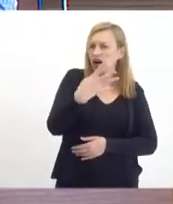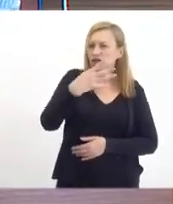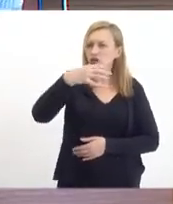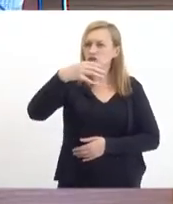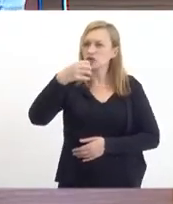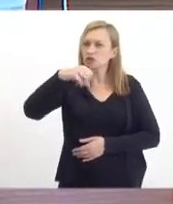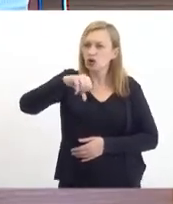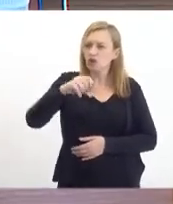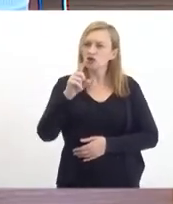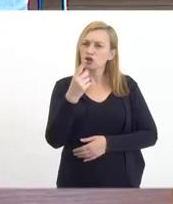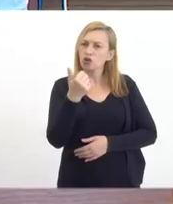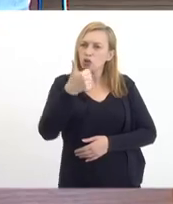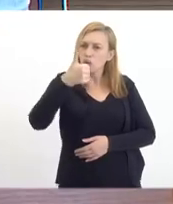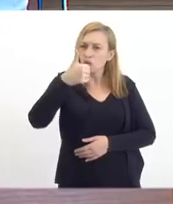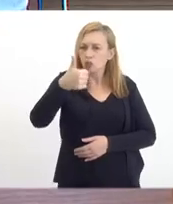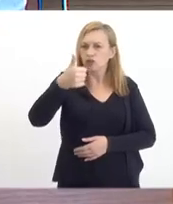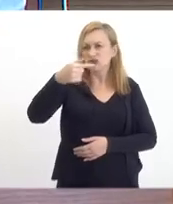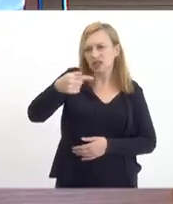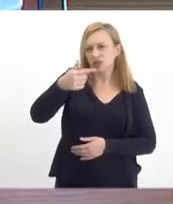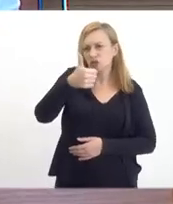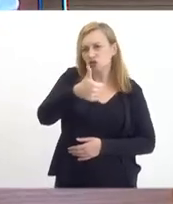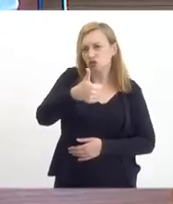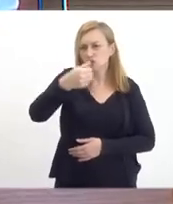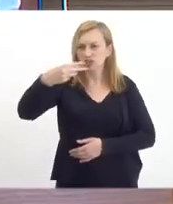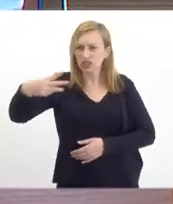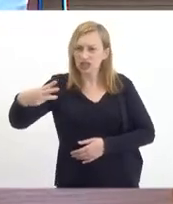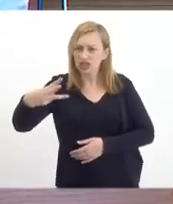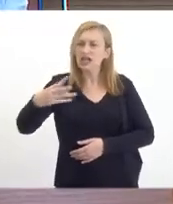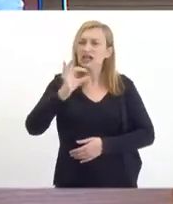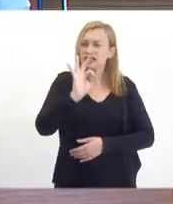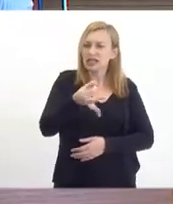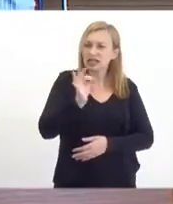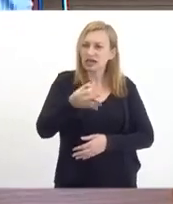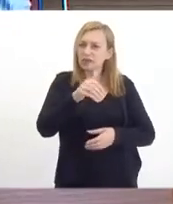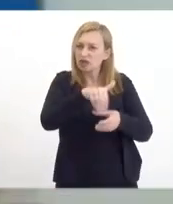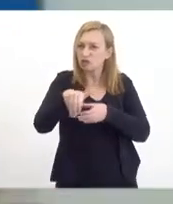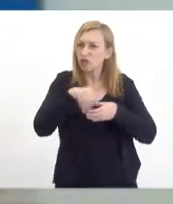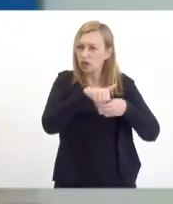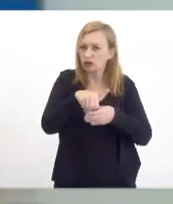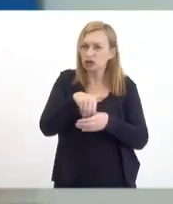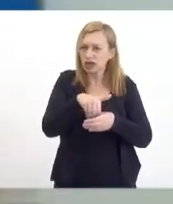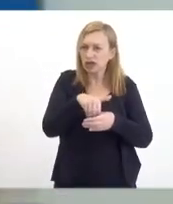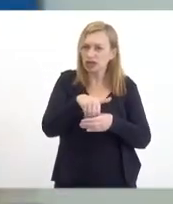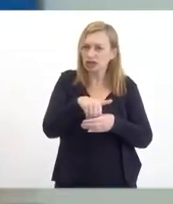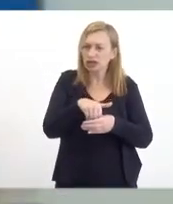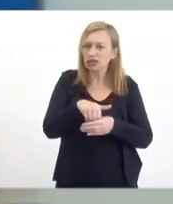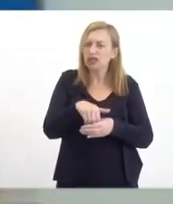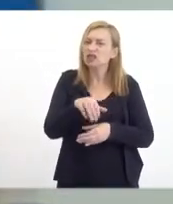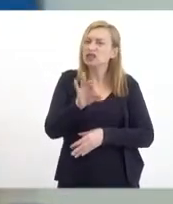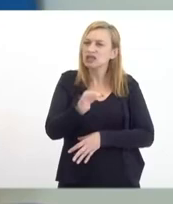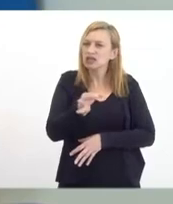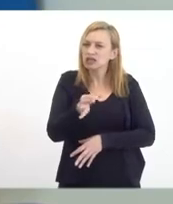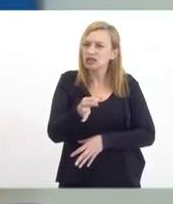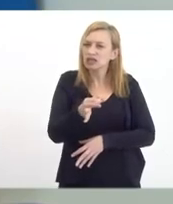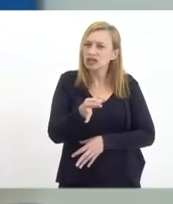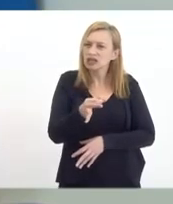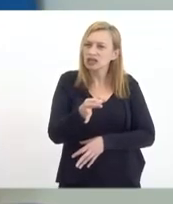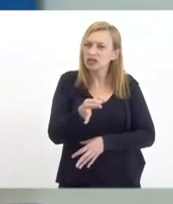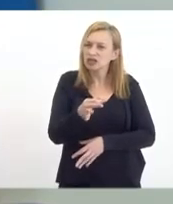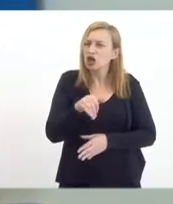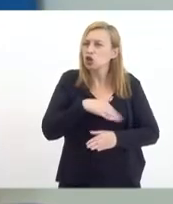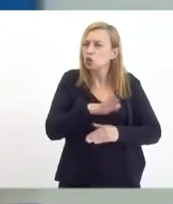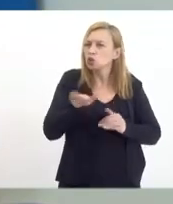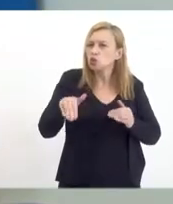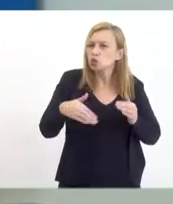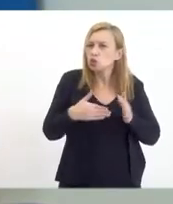4917 de 2013, para que ela seja, de fato, votada e que mantenha, garanta que todas